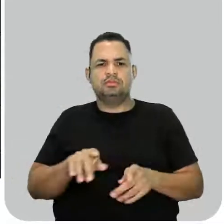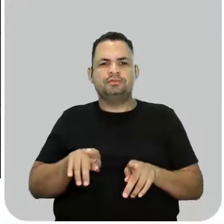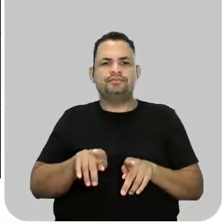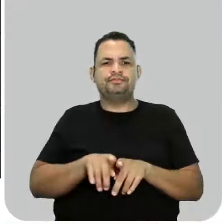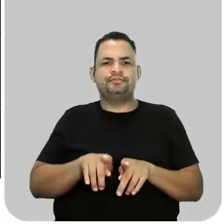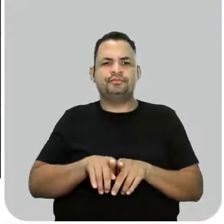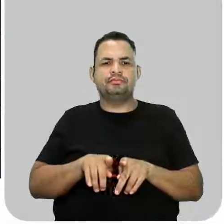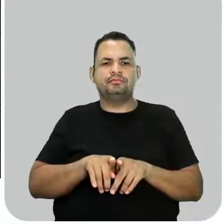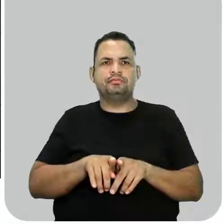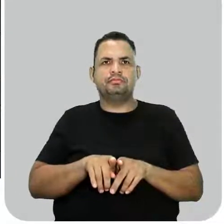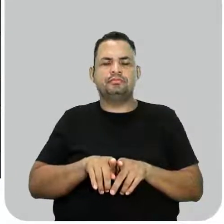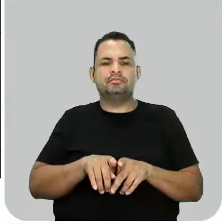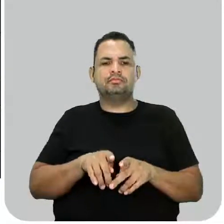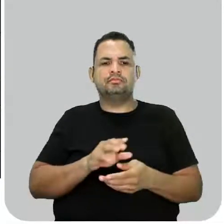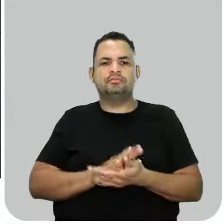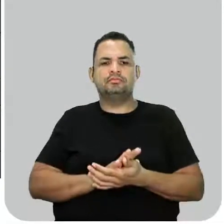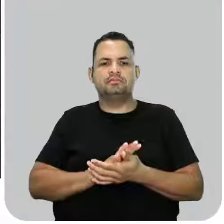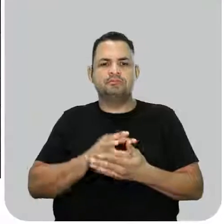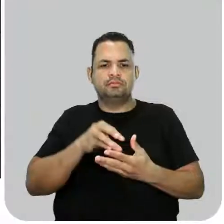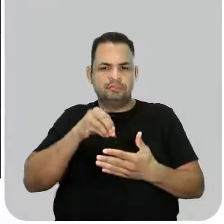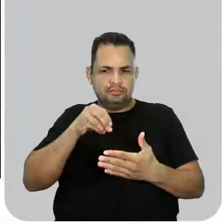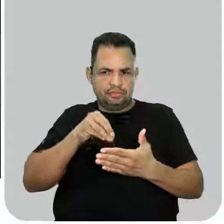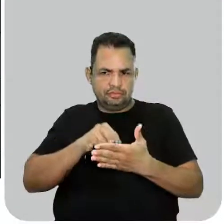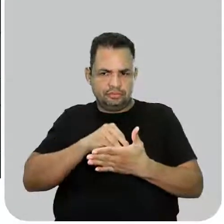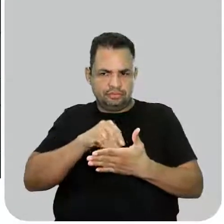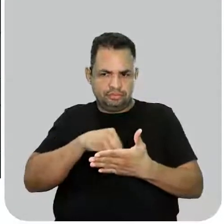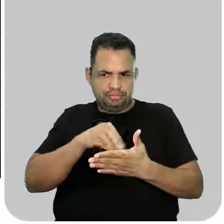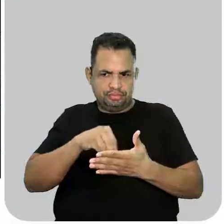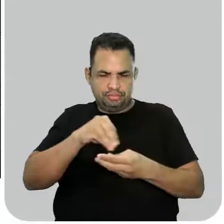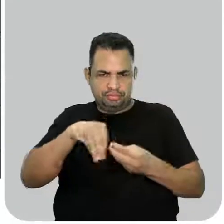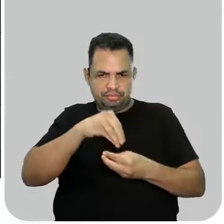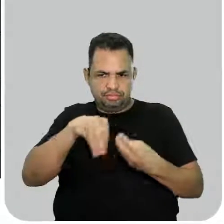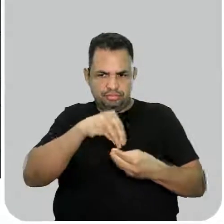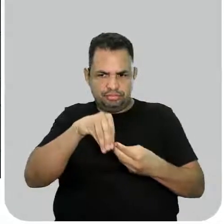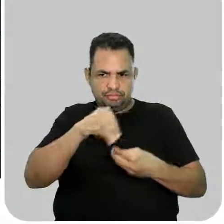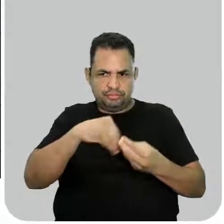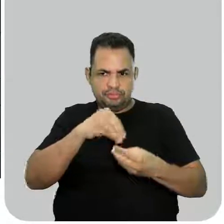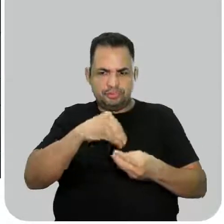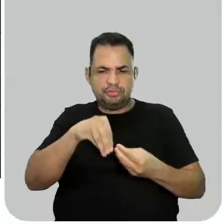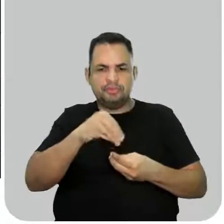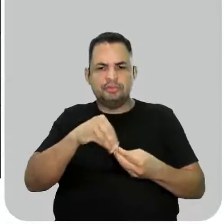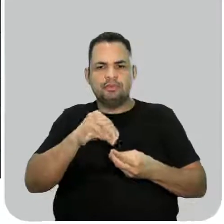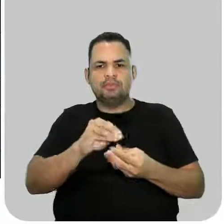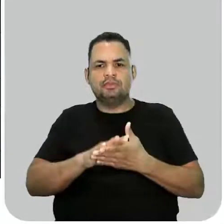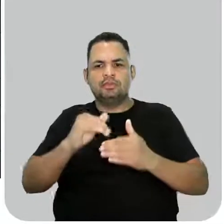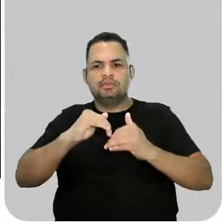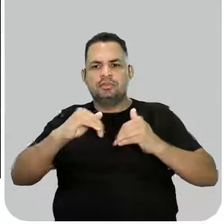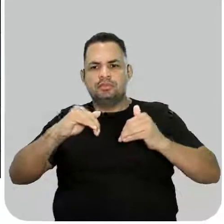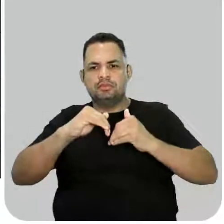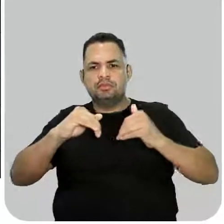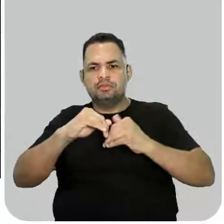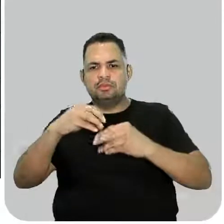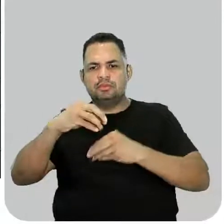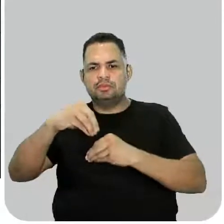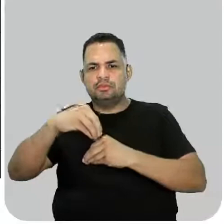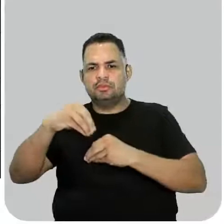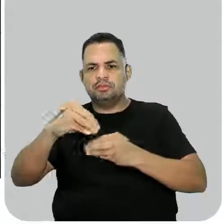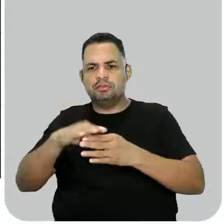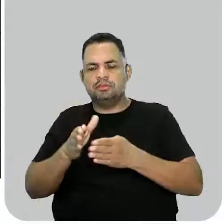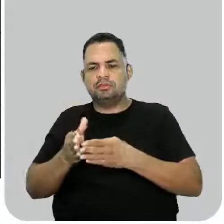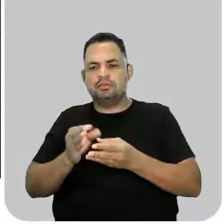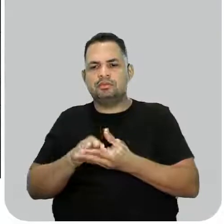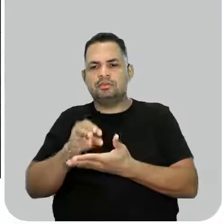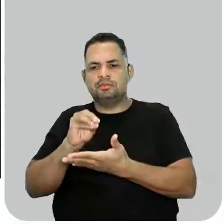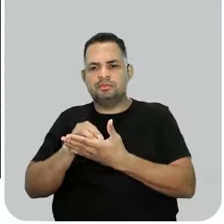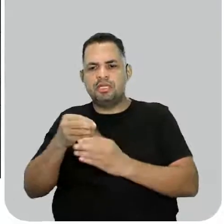Ainda na primeira etapa, nós temos a trituração. na trituração tem o rompimento dos tecidos e